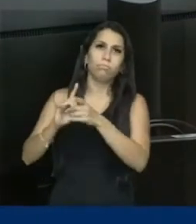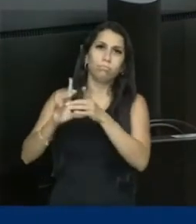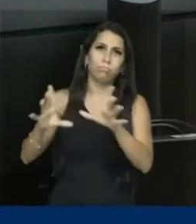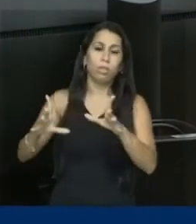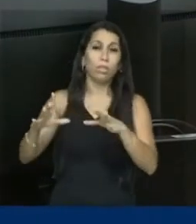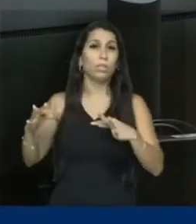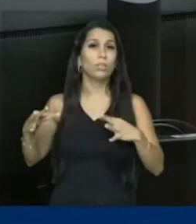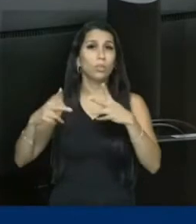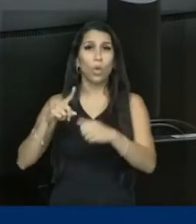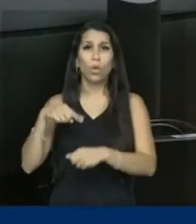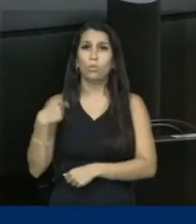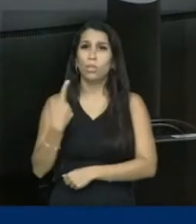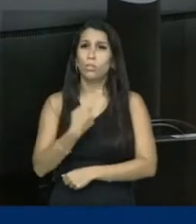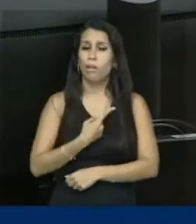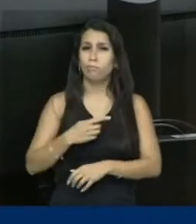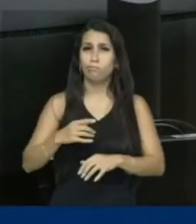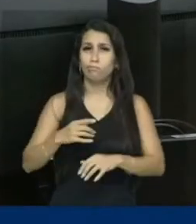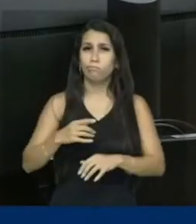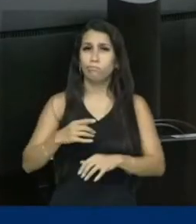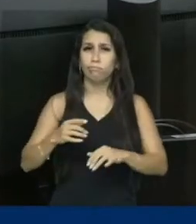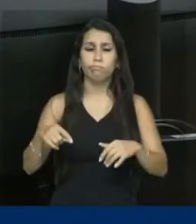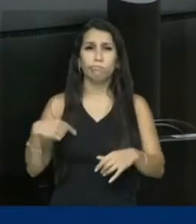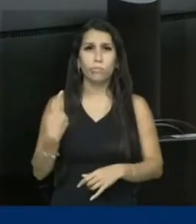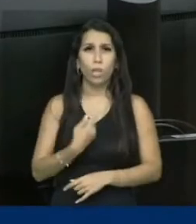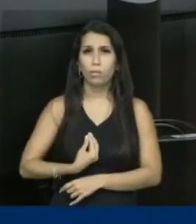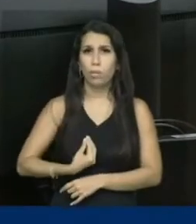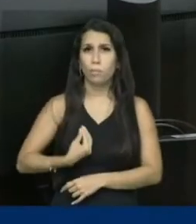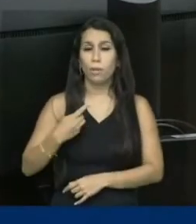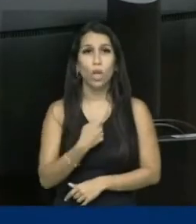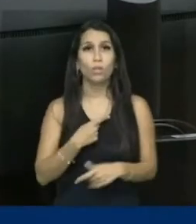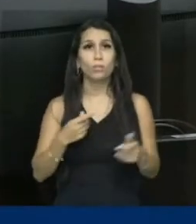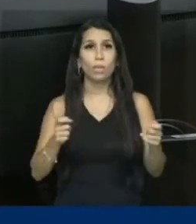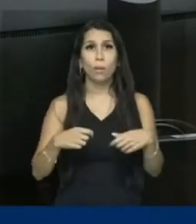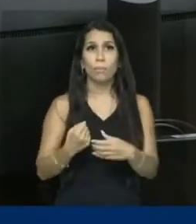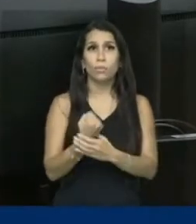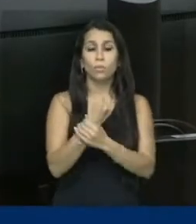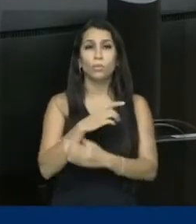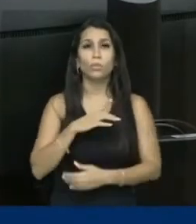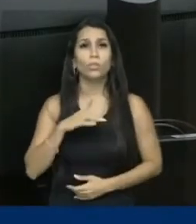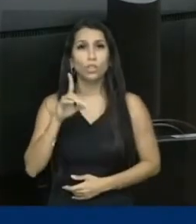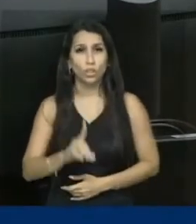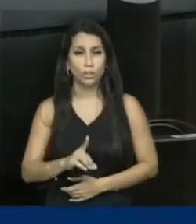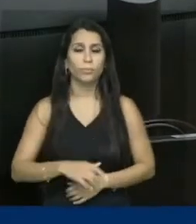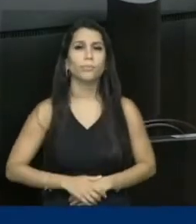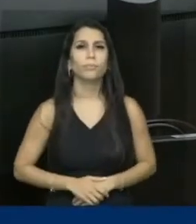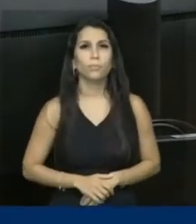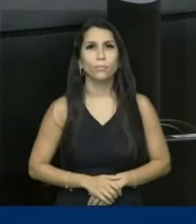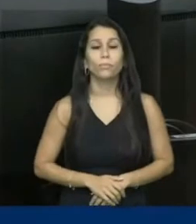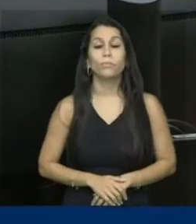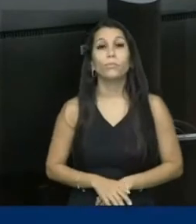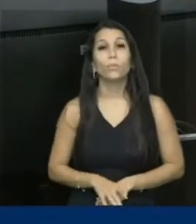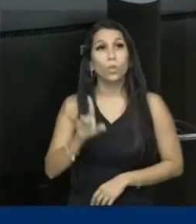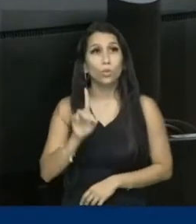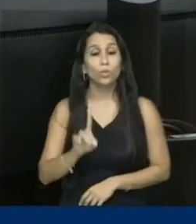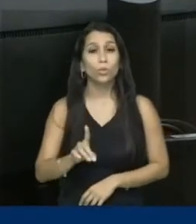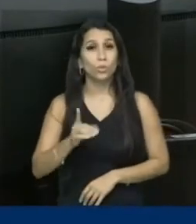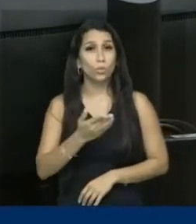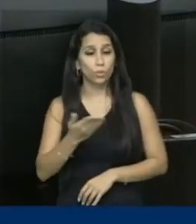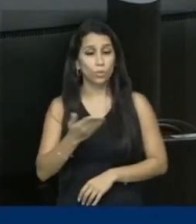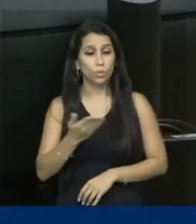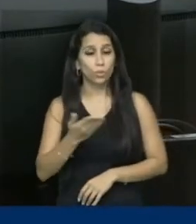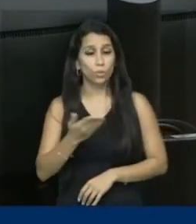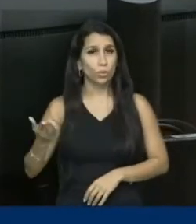a nossa existência para que nós possamos assegurar direitos sem democracia. Os direitos não têm visto.